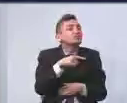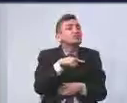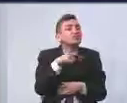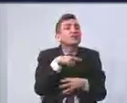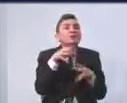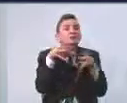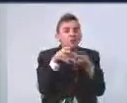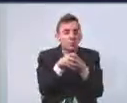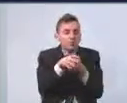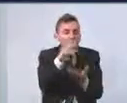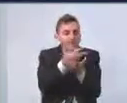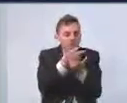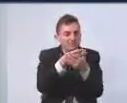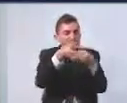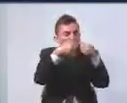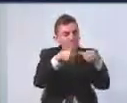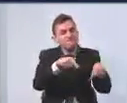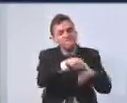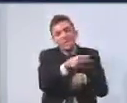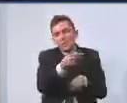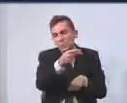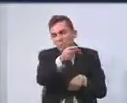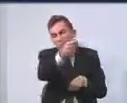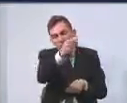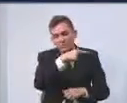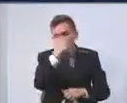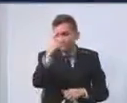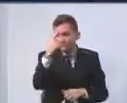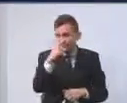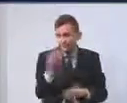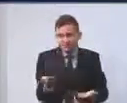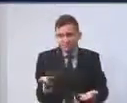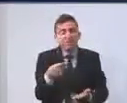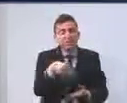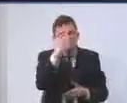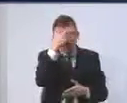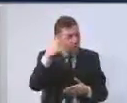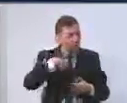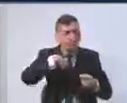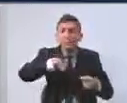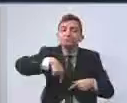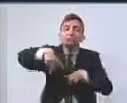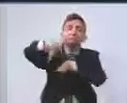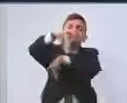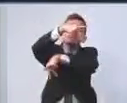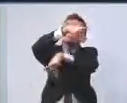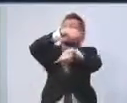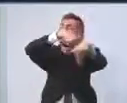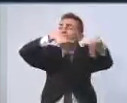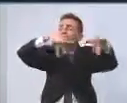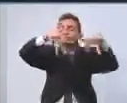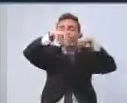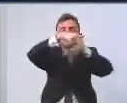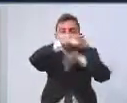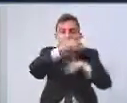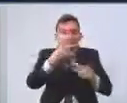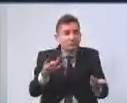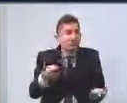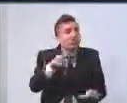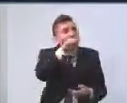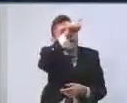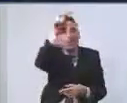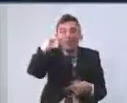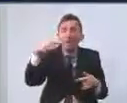estabelecido, fixo, de moradores e moradores de rua. Eles circulam, circundam, e se